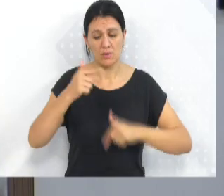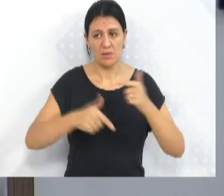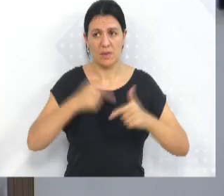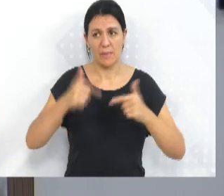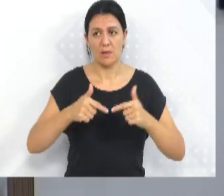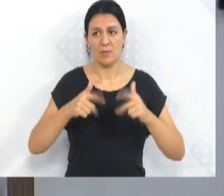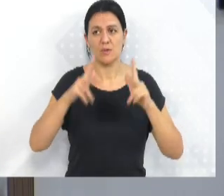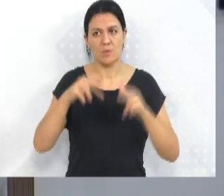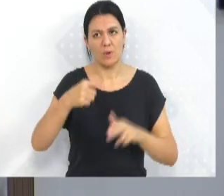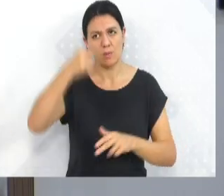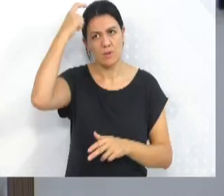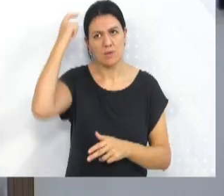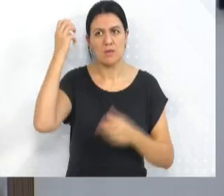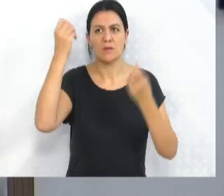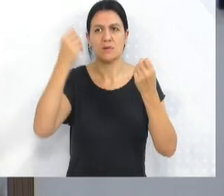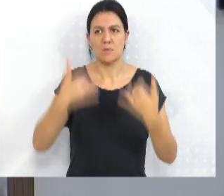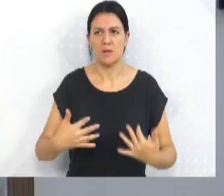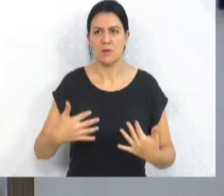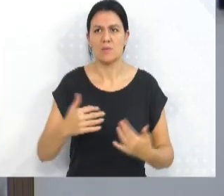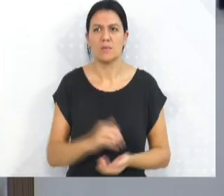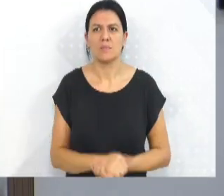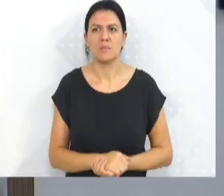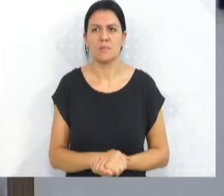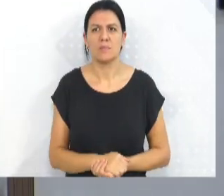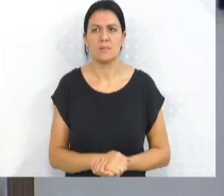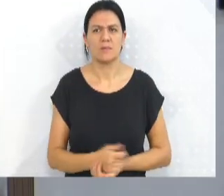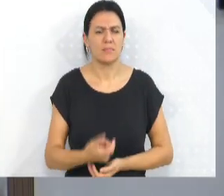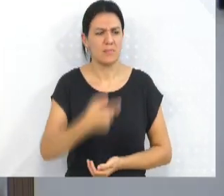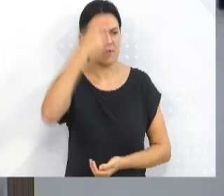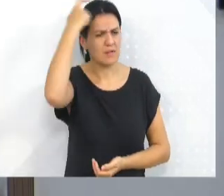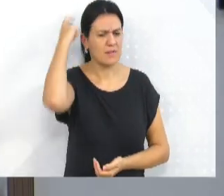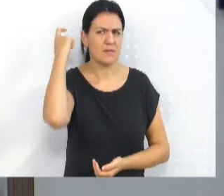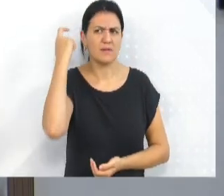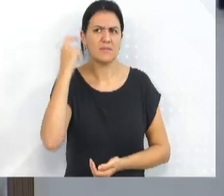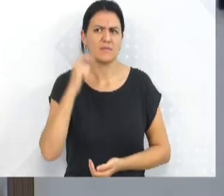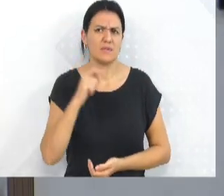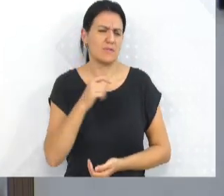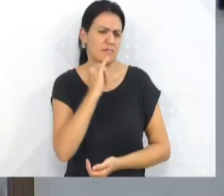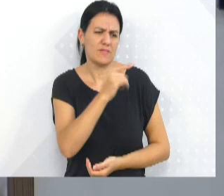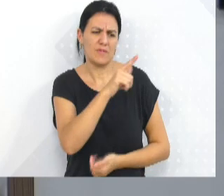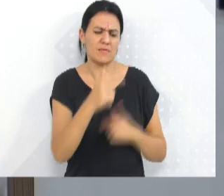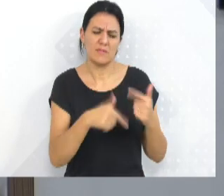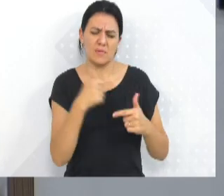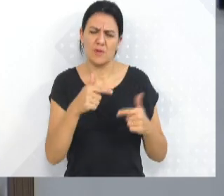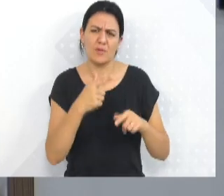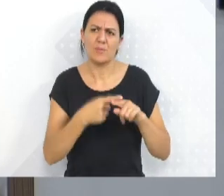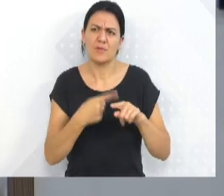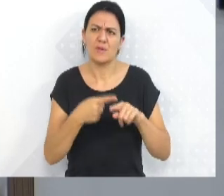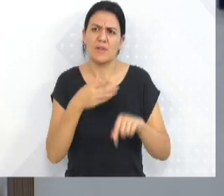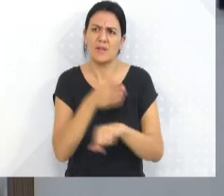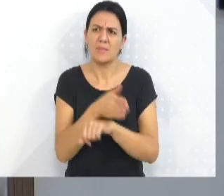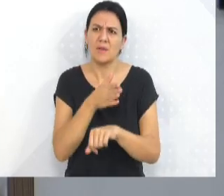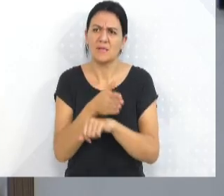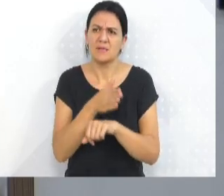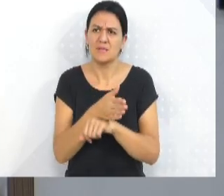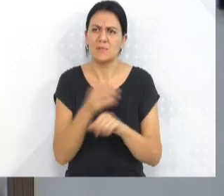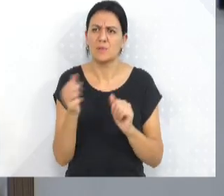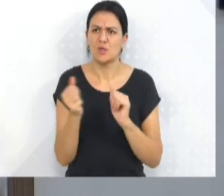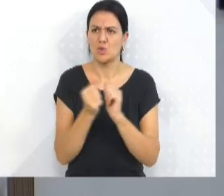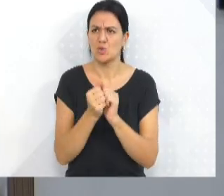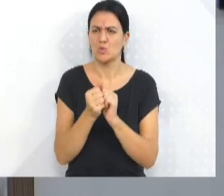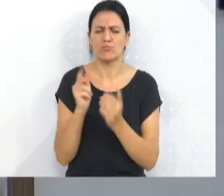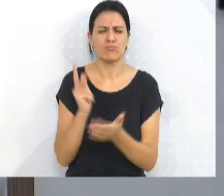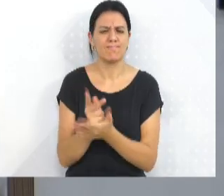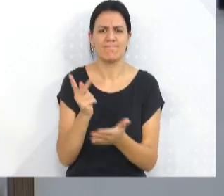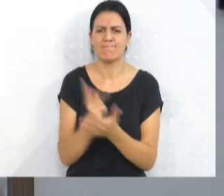palavra do vereador Adriano. Adriano, dispensa qualquer comentário a respeito de trabalhador, Adriano, porque você faz parte do trabalhador, você está sempre